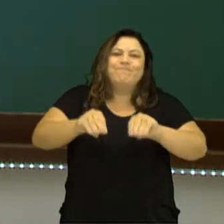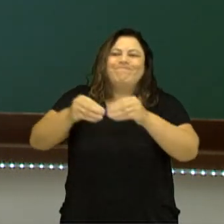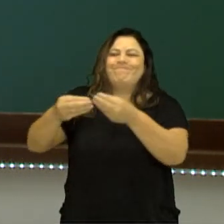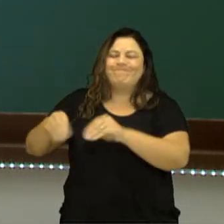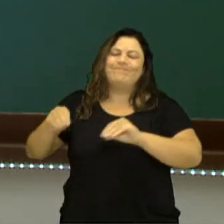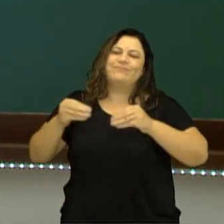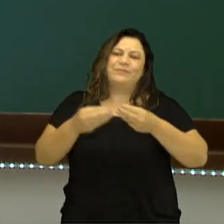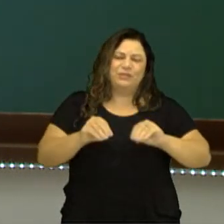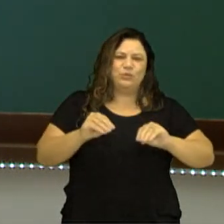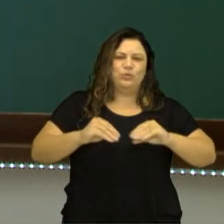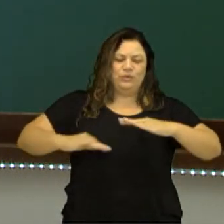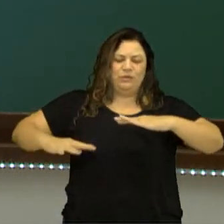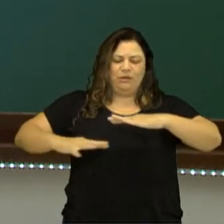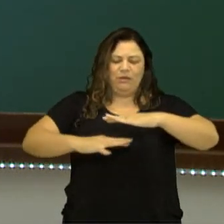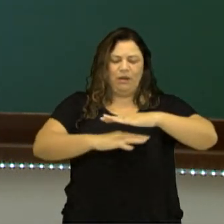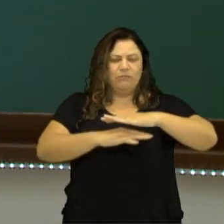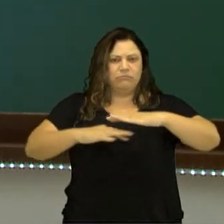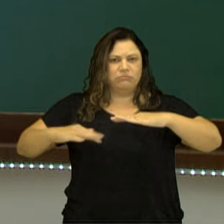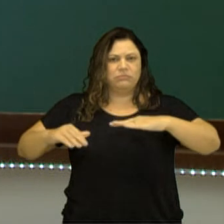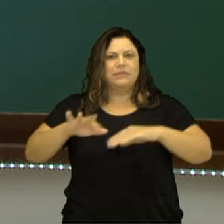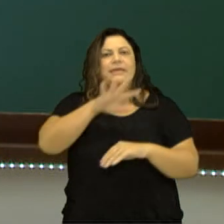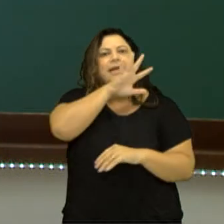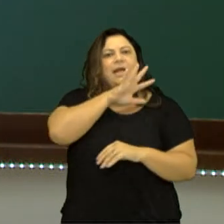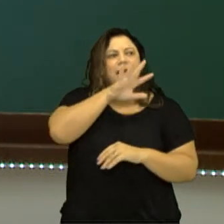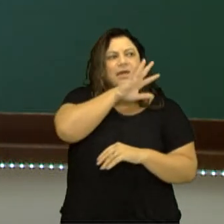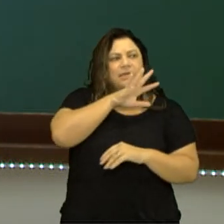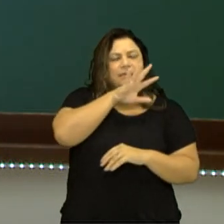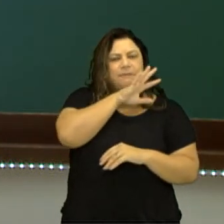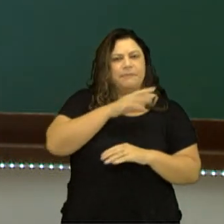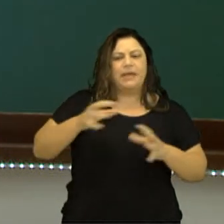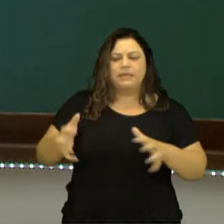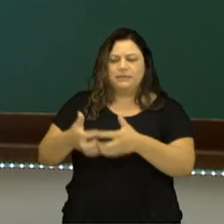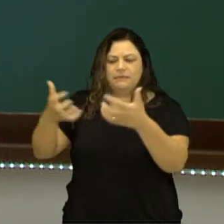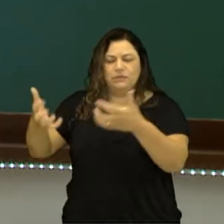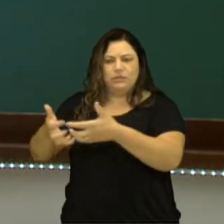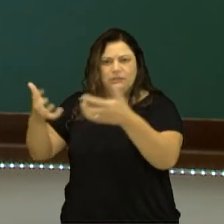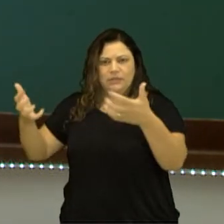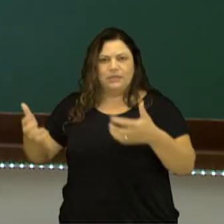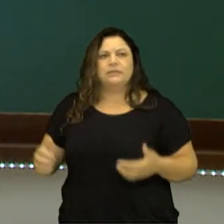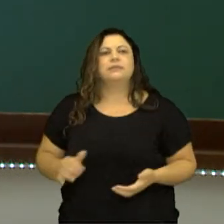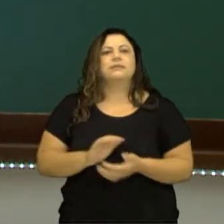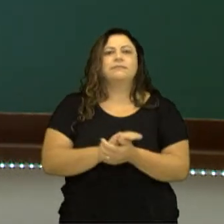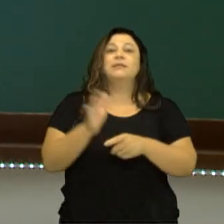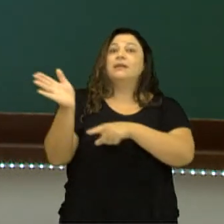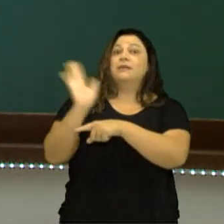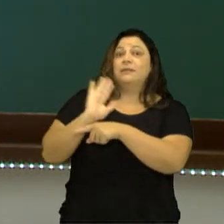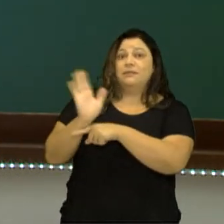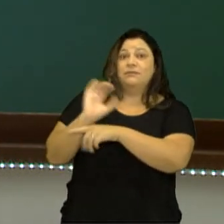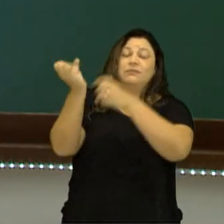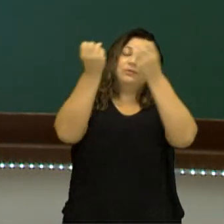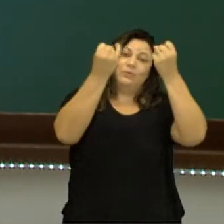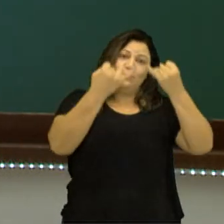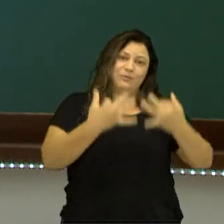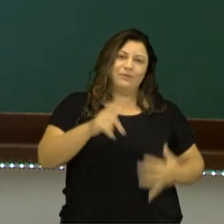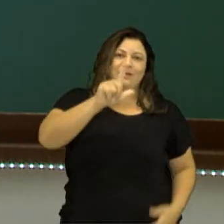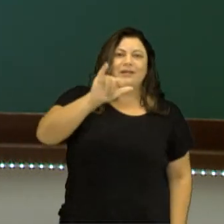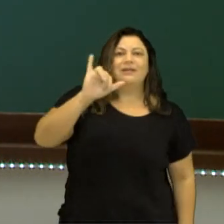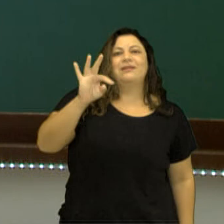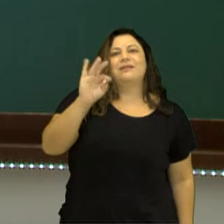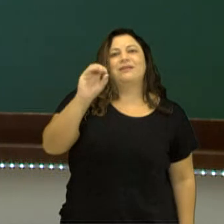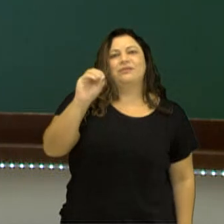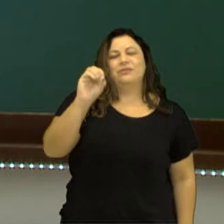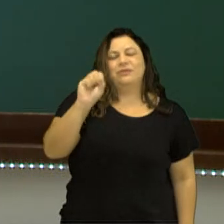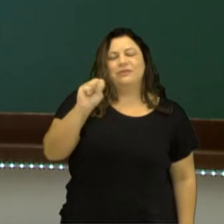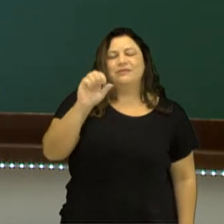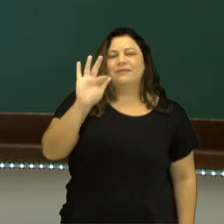se encontram nessa região, tanto animais quanto vegetais. Nesse vídeo, nós falamos sobre a litosfera. Espero que